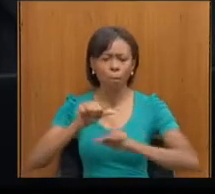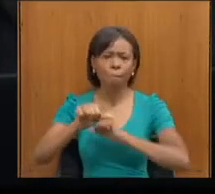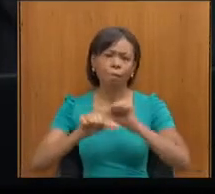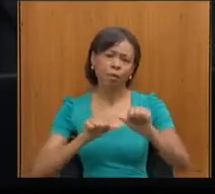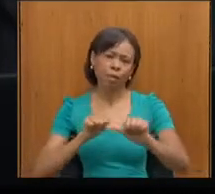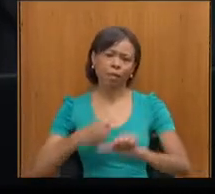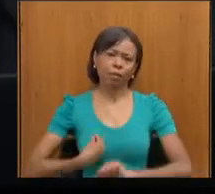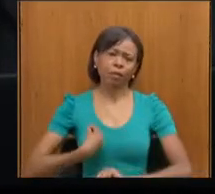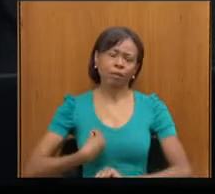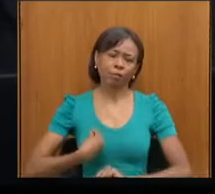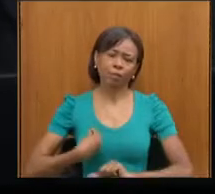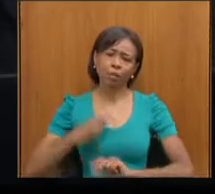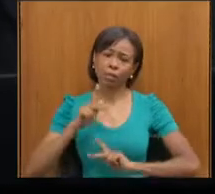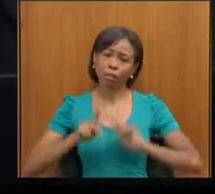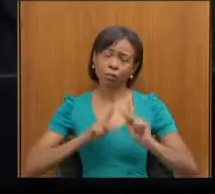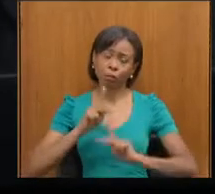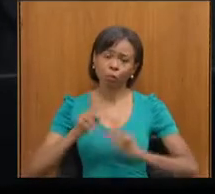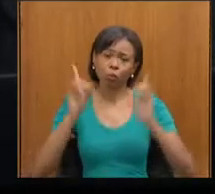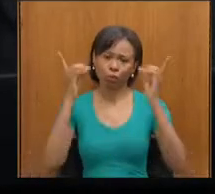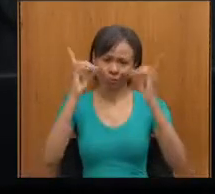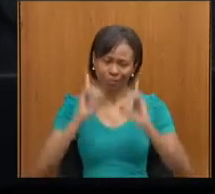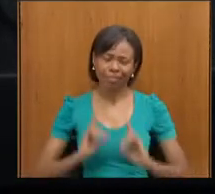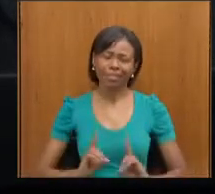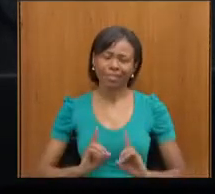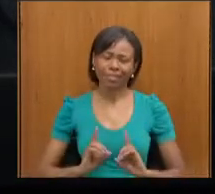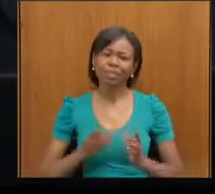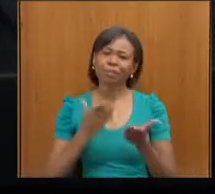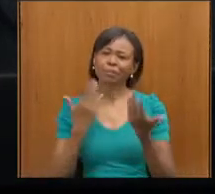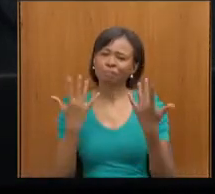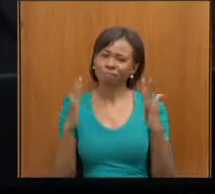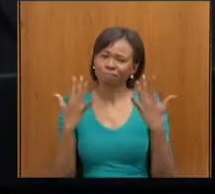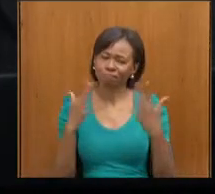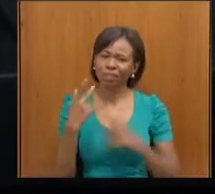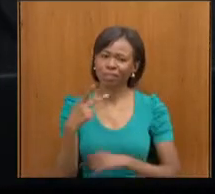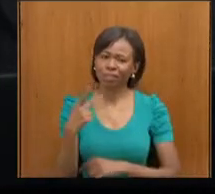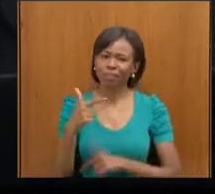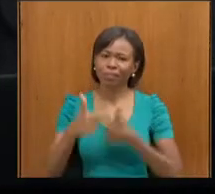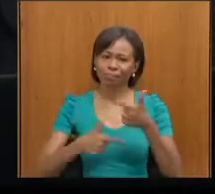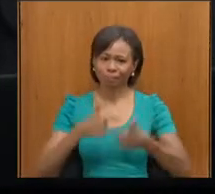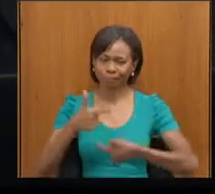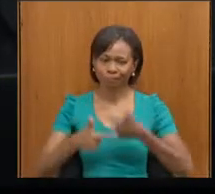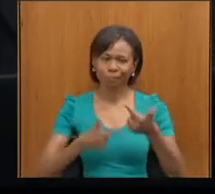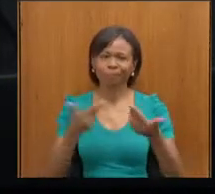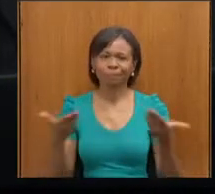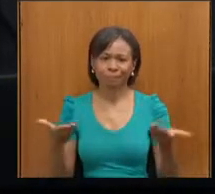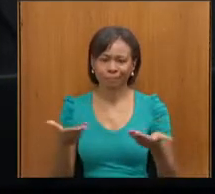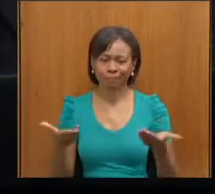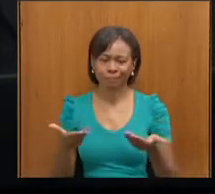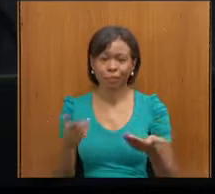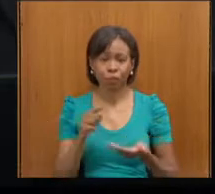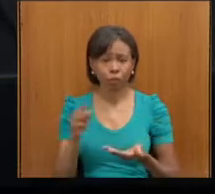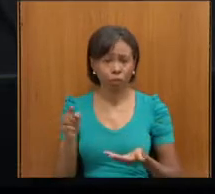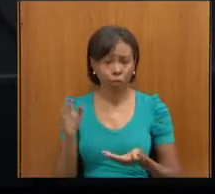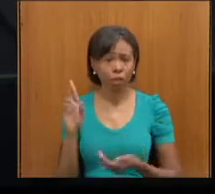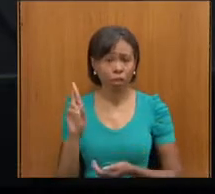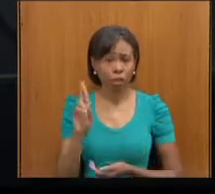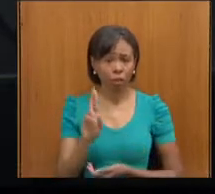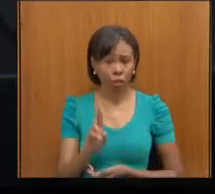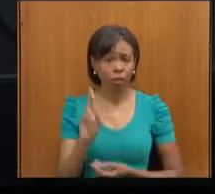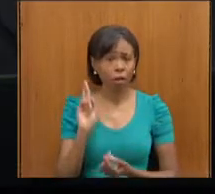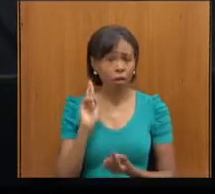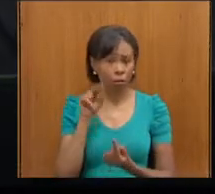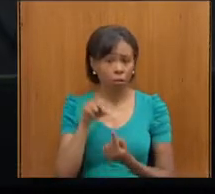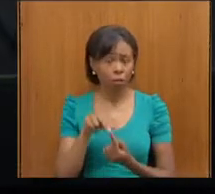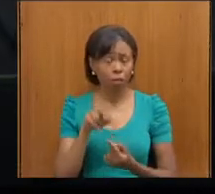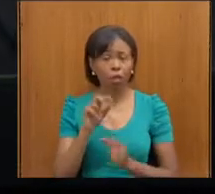da causa da pessoa com deficiência. Vocês estão de parabéns pelo trabalho que vocês estão fazendo. E hoje vocês representam aqui várias